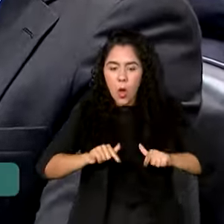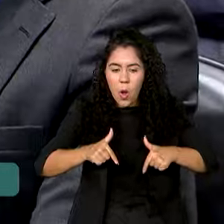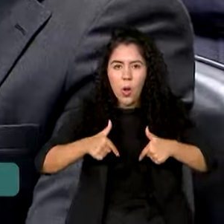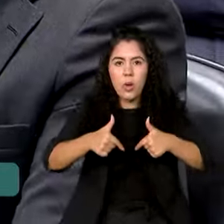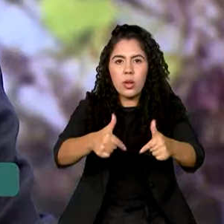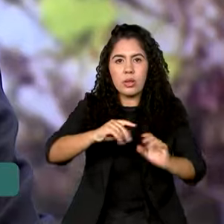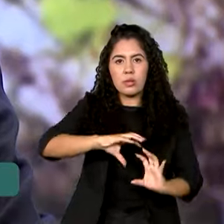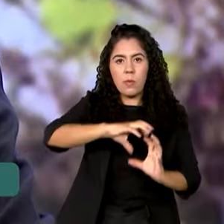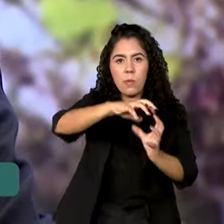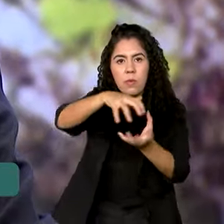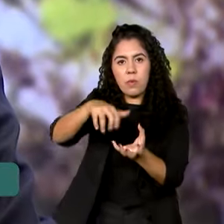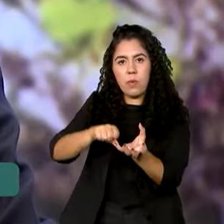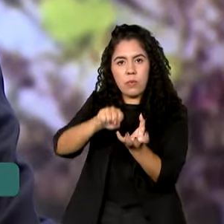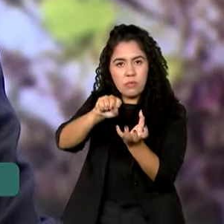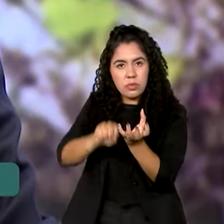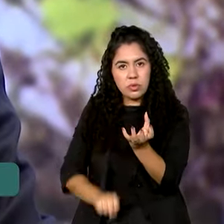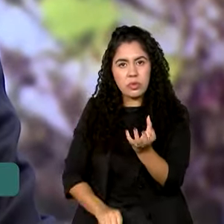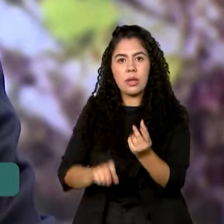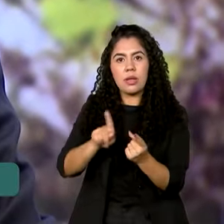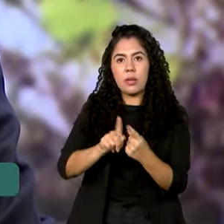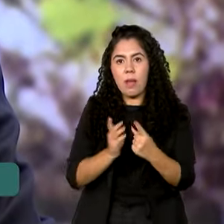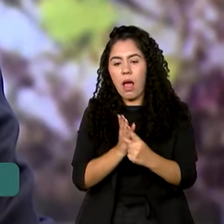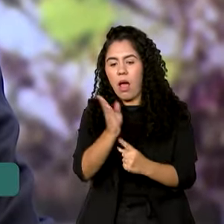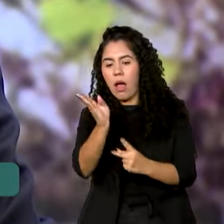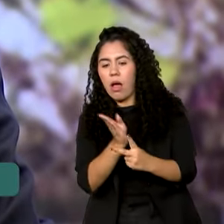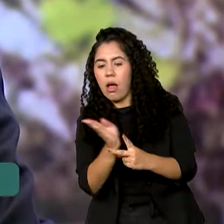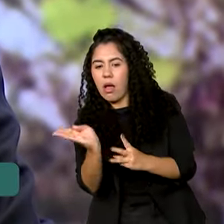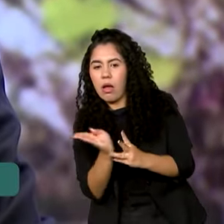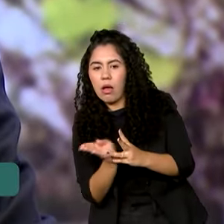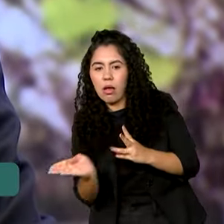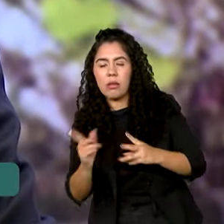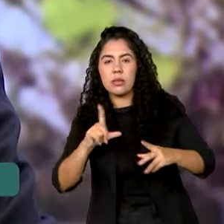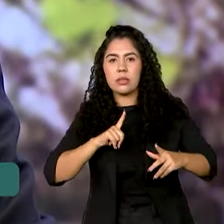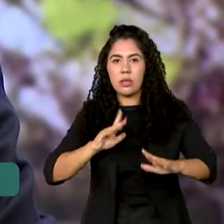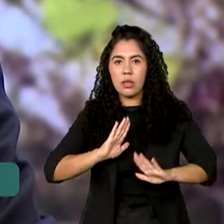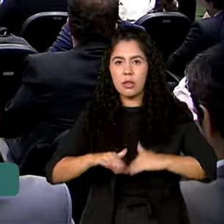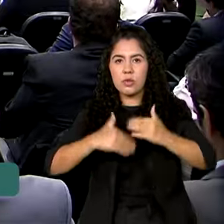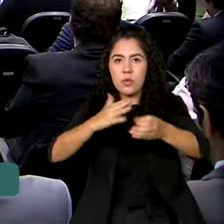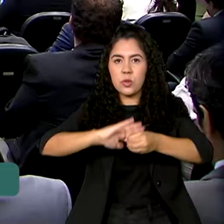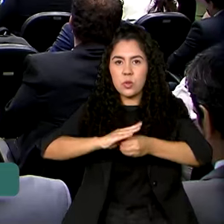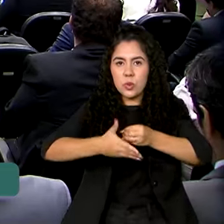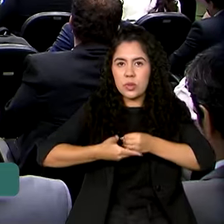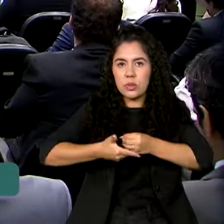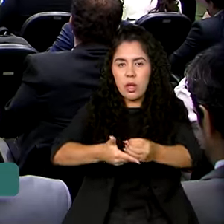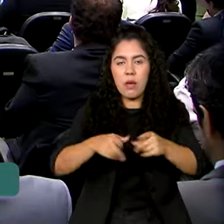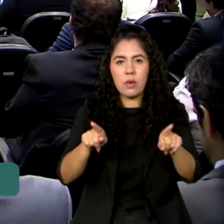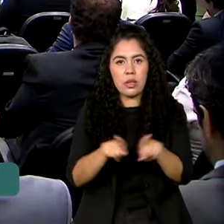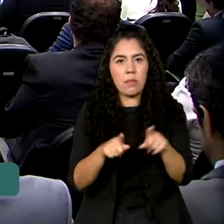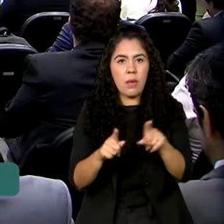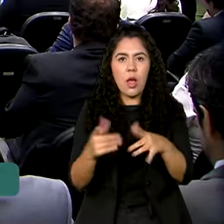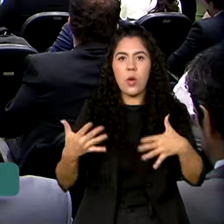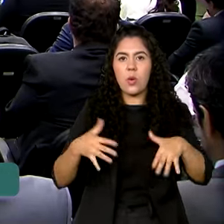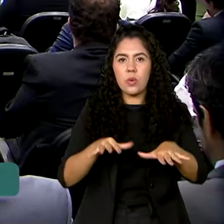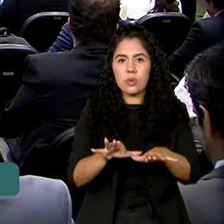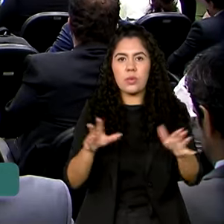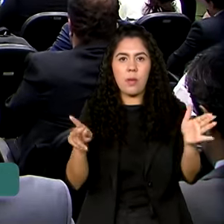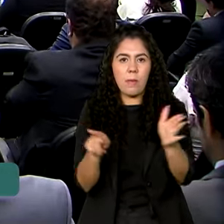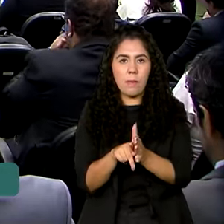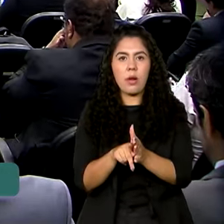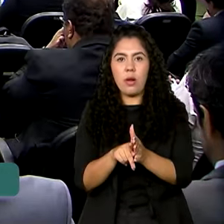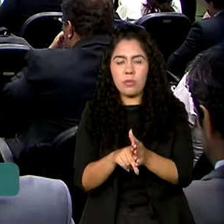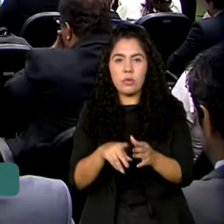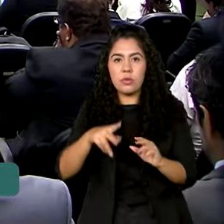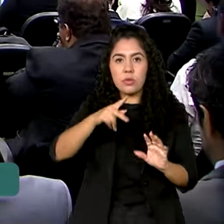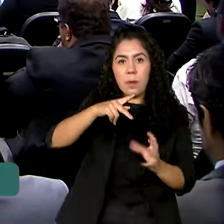trilateral, que tem impulsionado o desenvolvimento sustentável e inclusivo nas nações do Sul global.